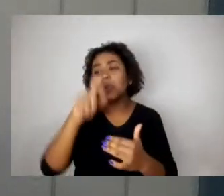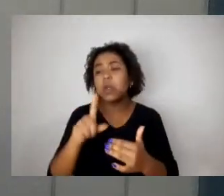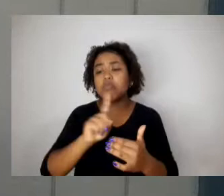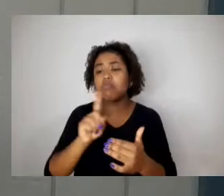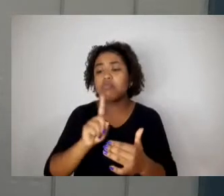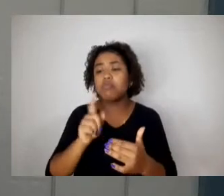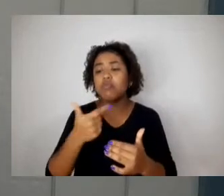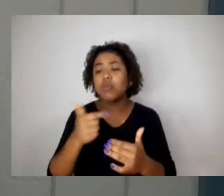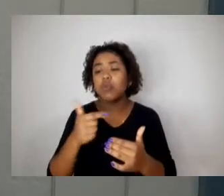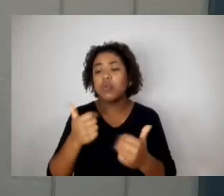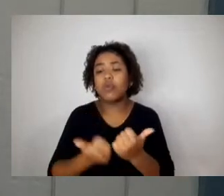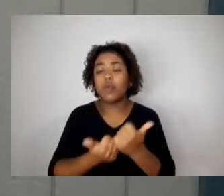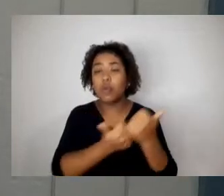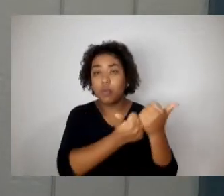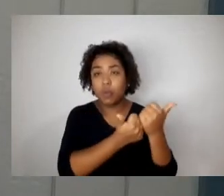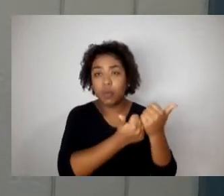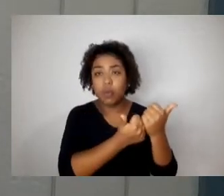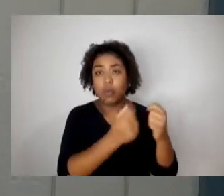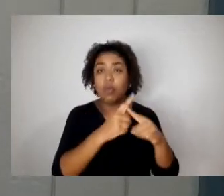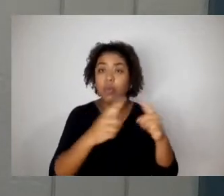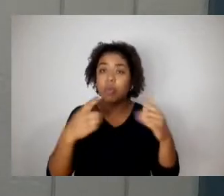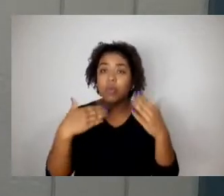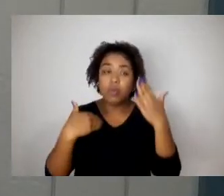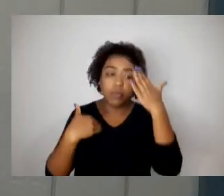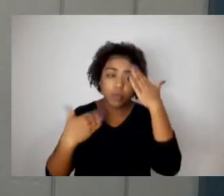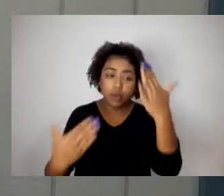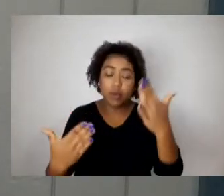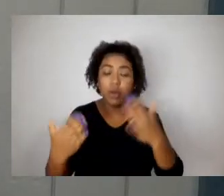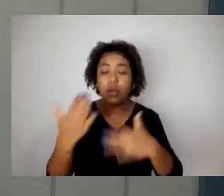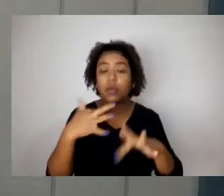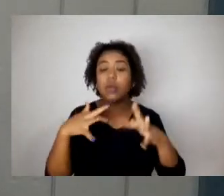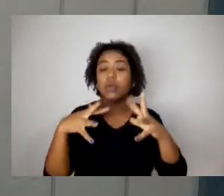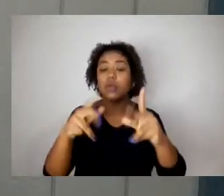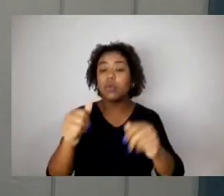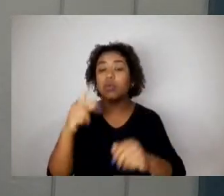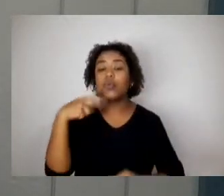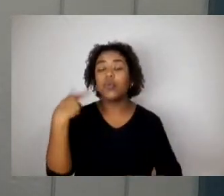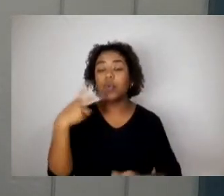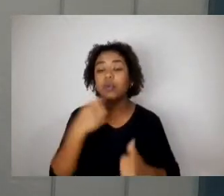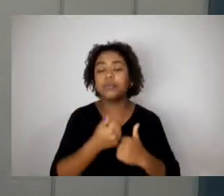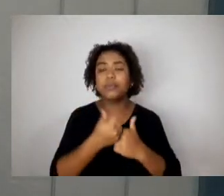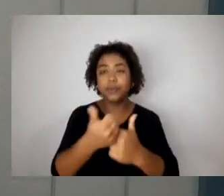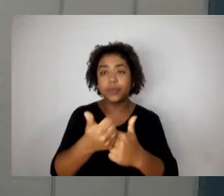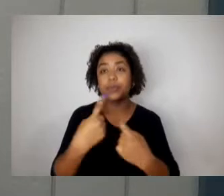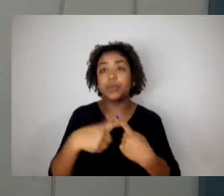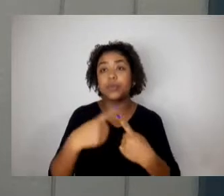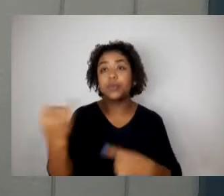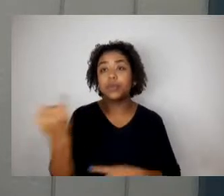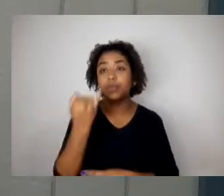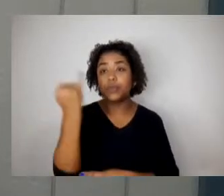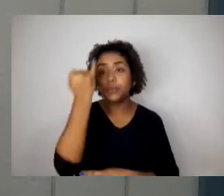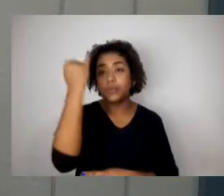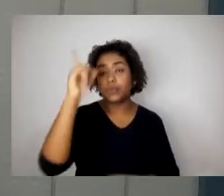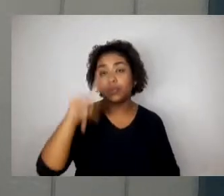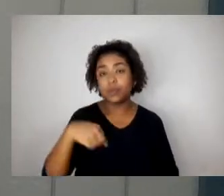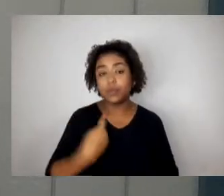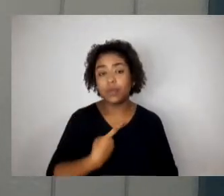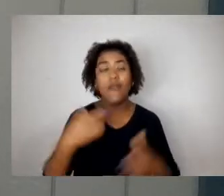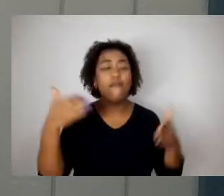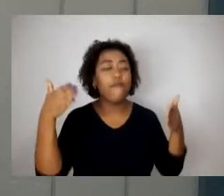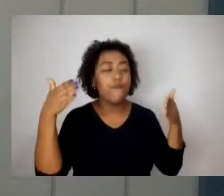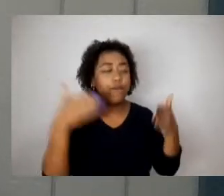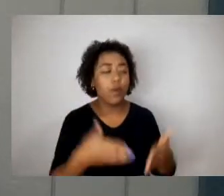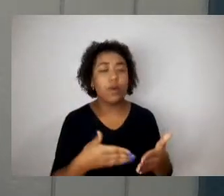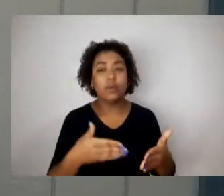ter participado dessa votação e aprovação desse projeto, que vai ser importante para todos nós. É focar naquilo que é o interesse do